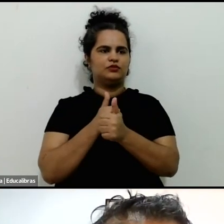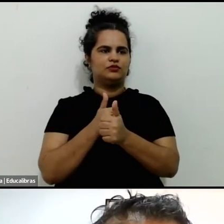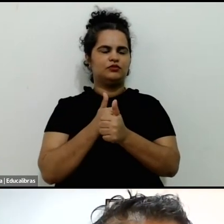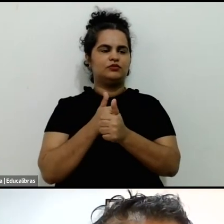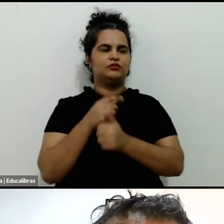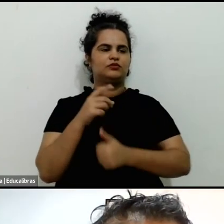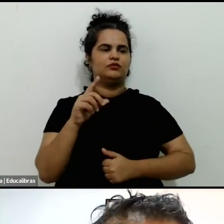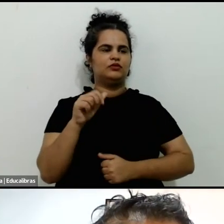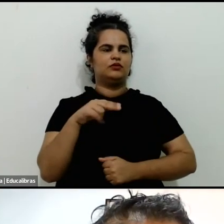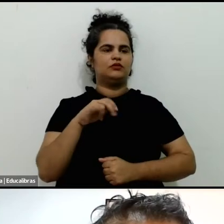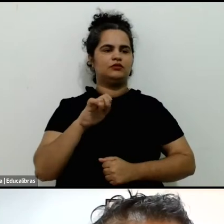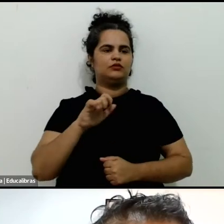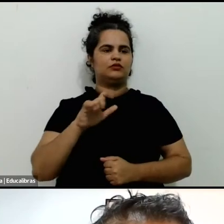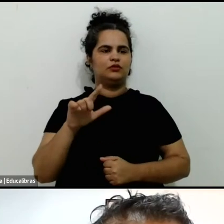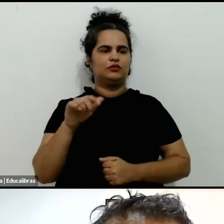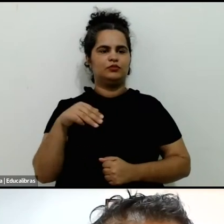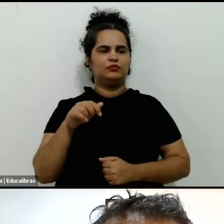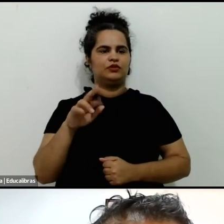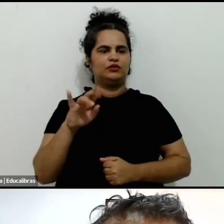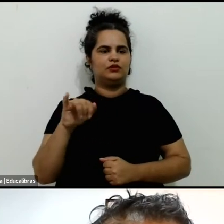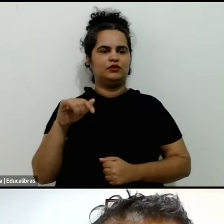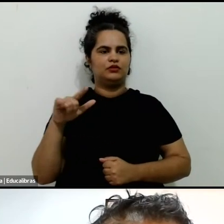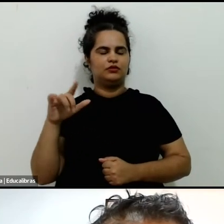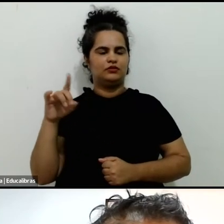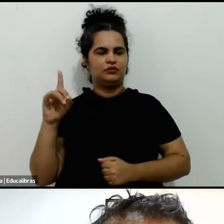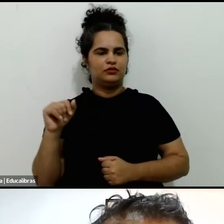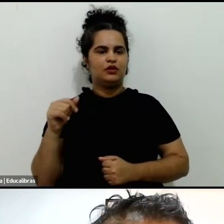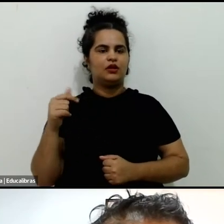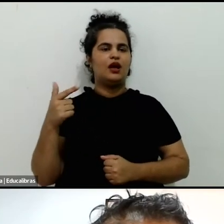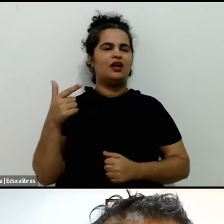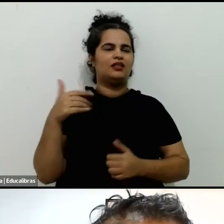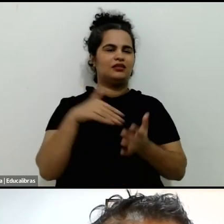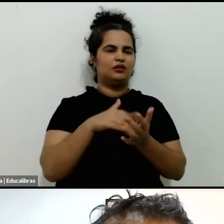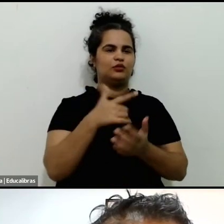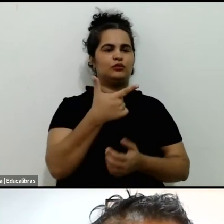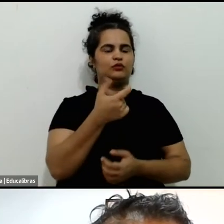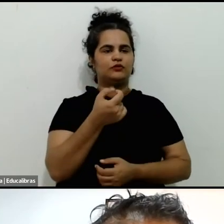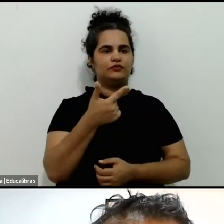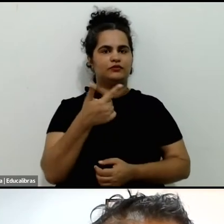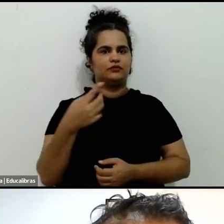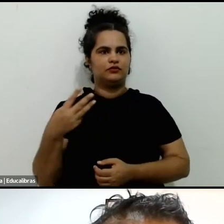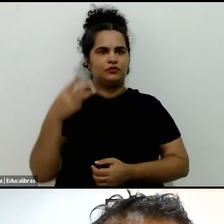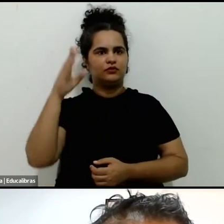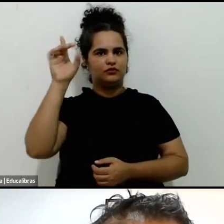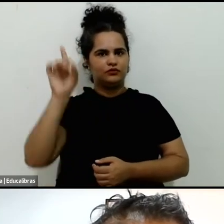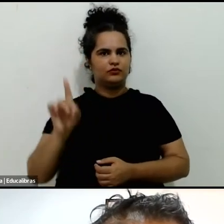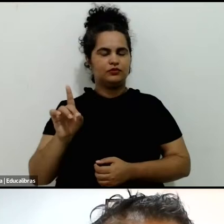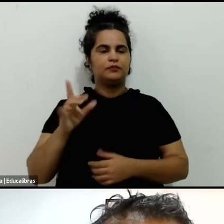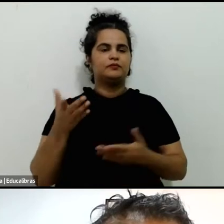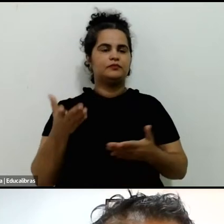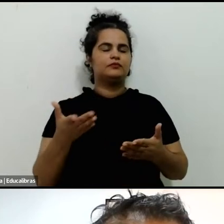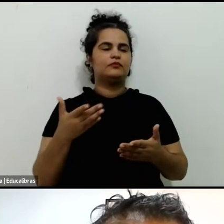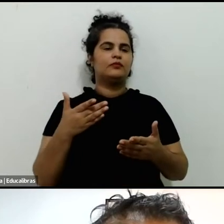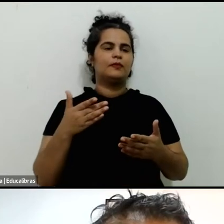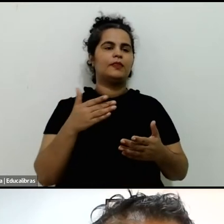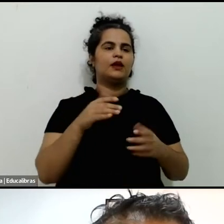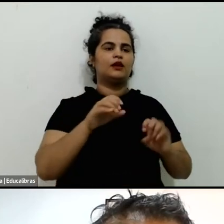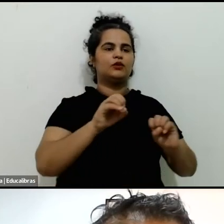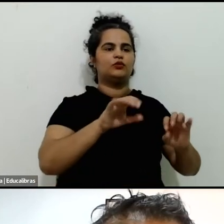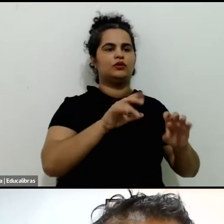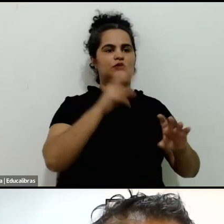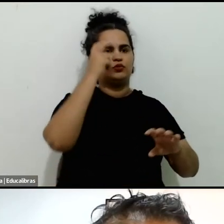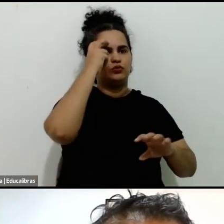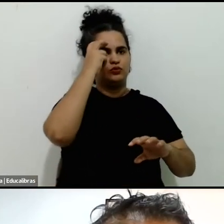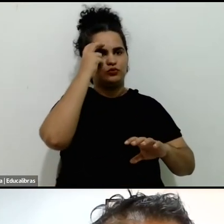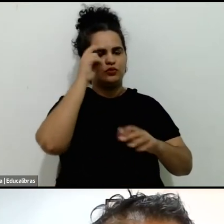SESC até 2023. Então, se educação e cultura são faces da mesma moeda, eu acho que esporte e lazer